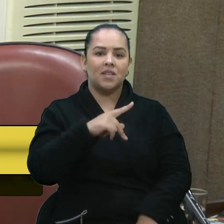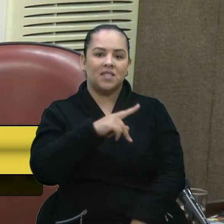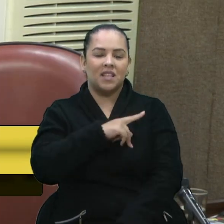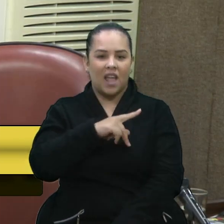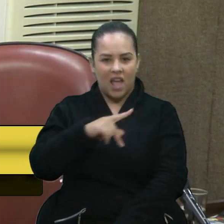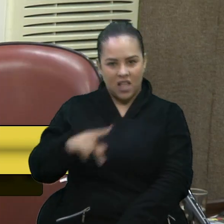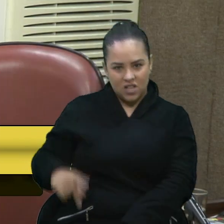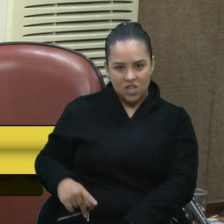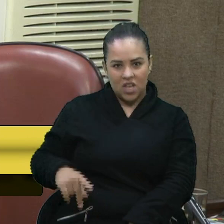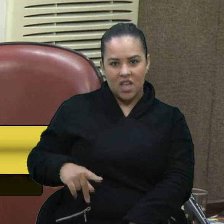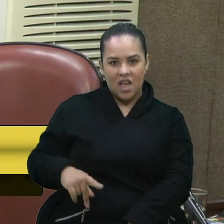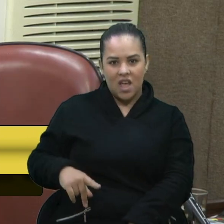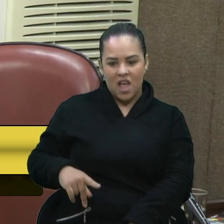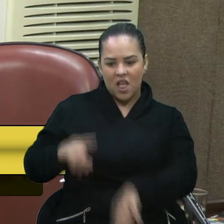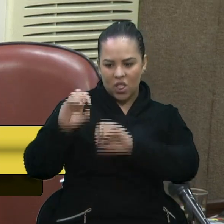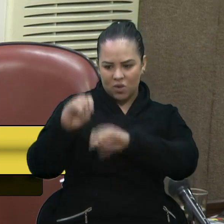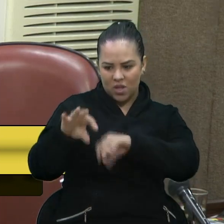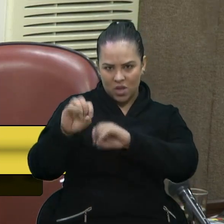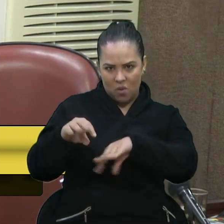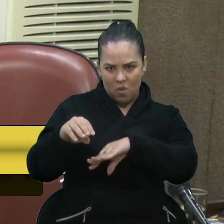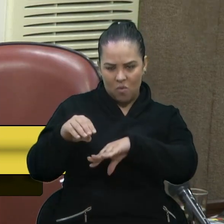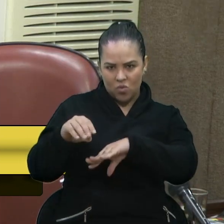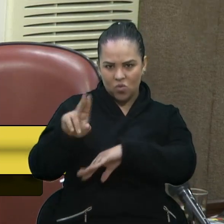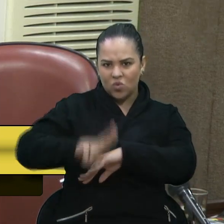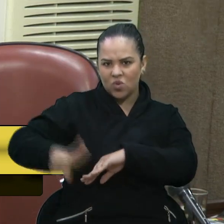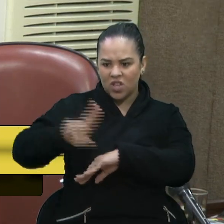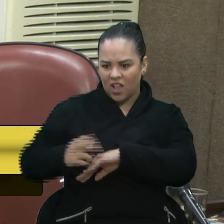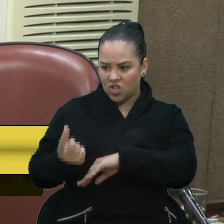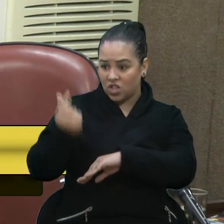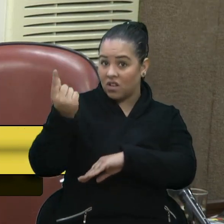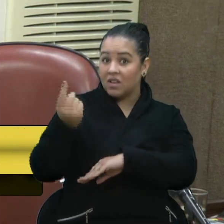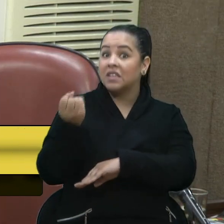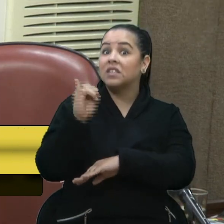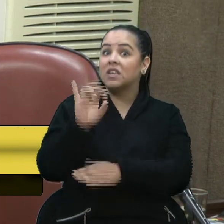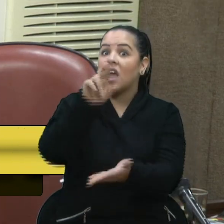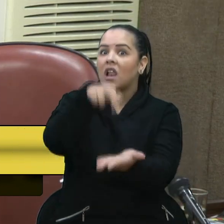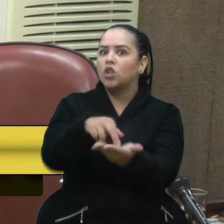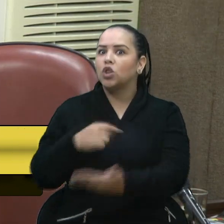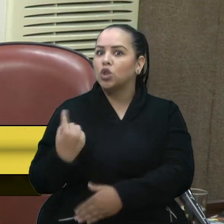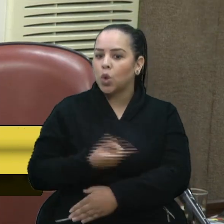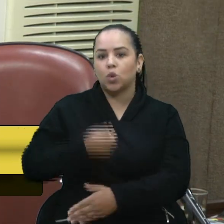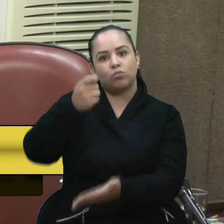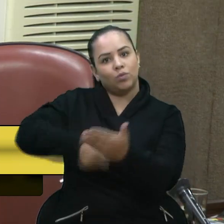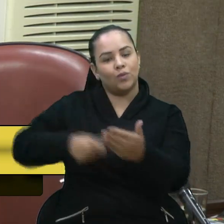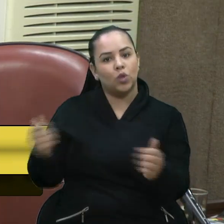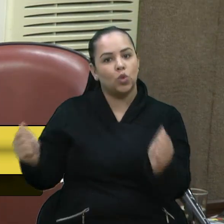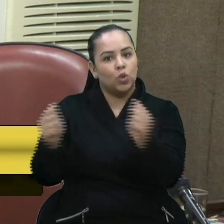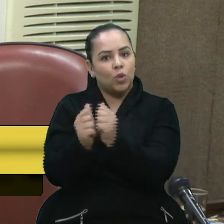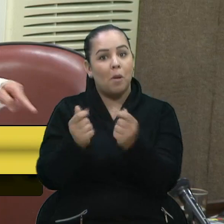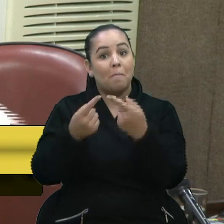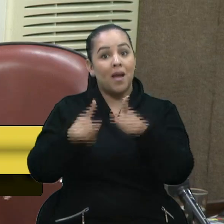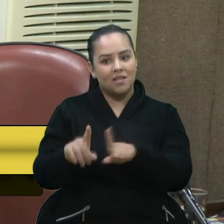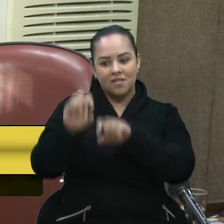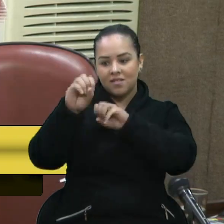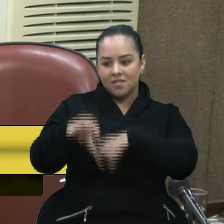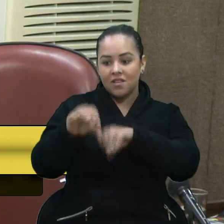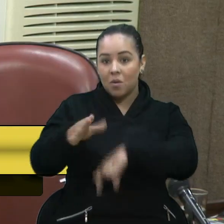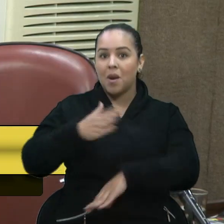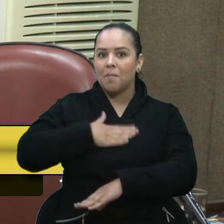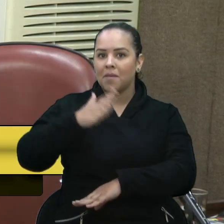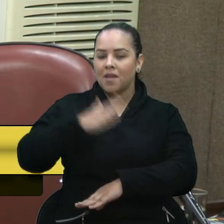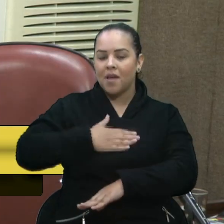isso é real, Fantinel, conte comigo. Vamos lutar juntos. Mas educação, para mim, é prioridade.